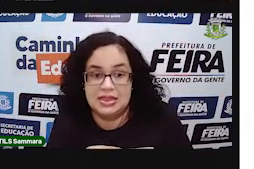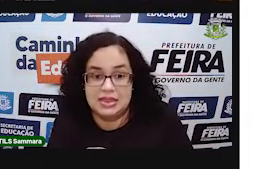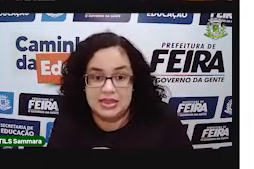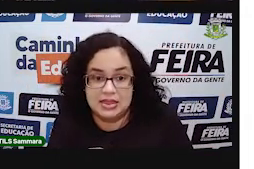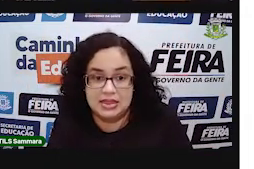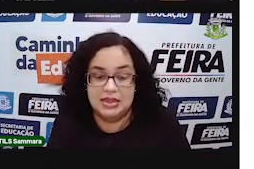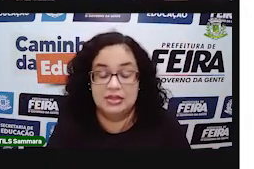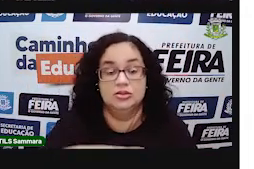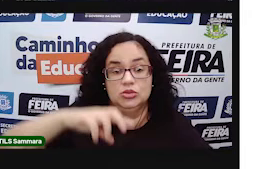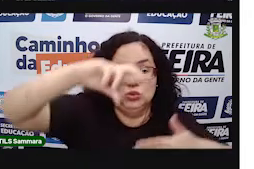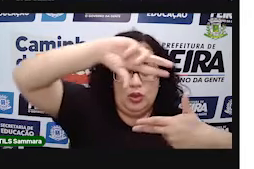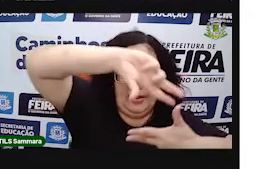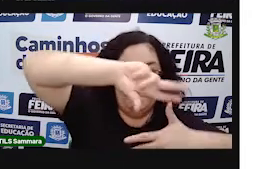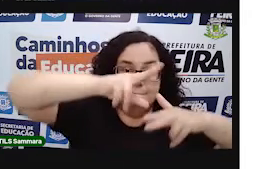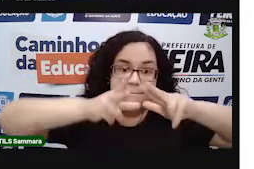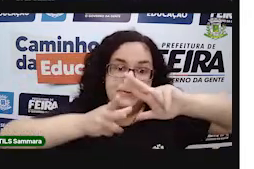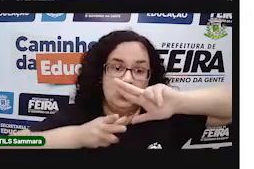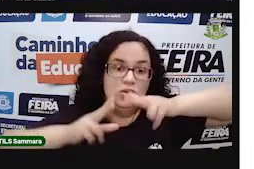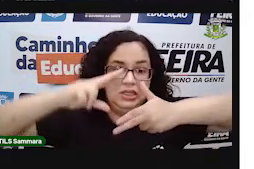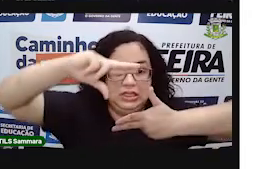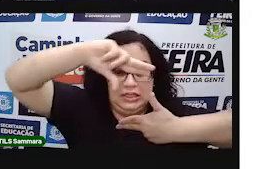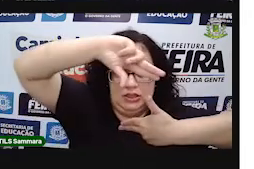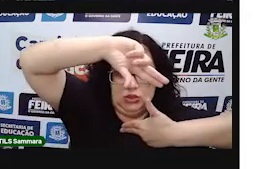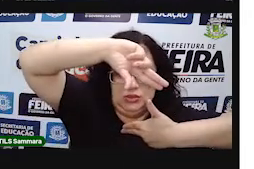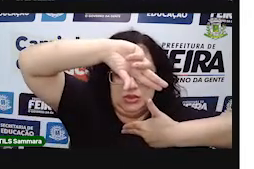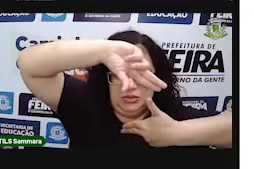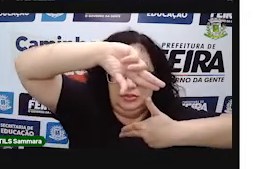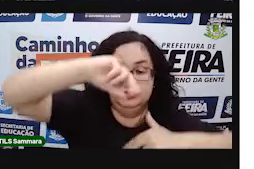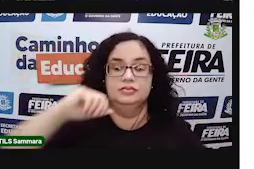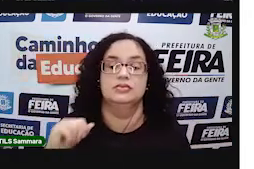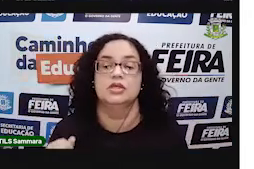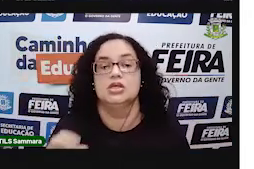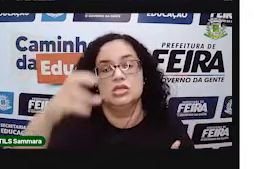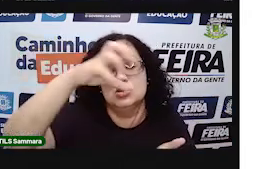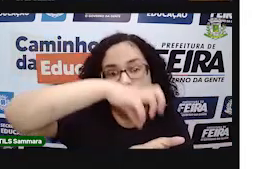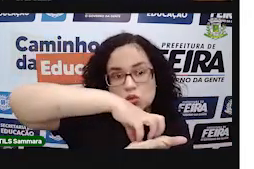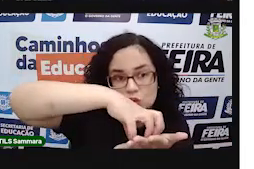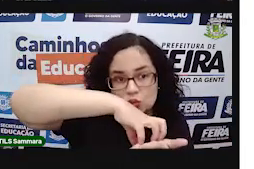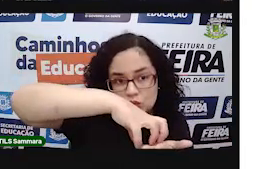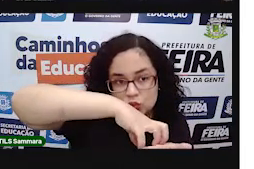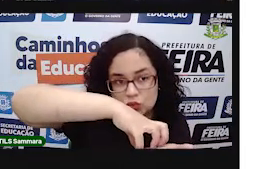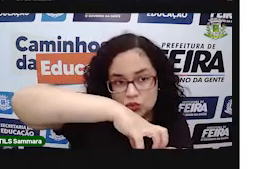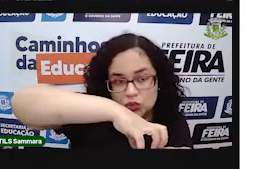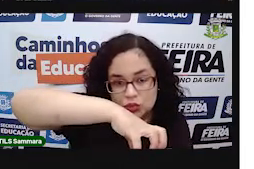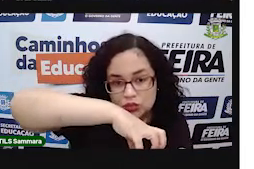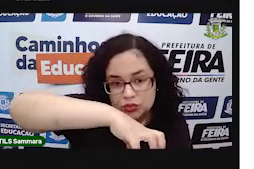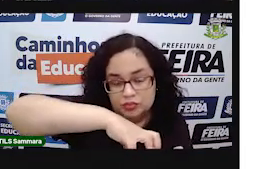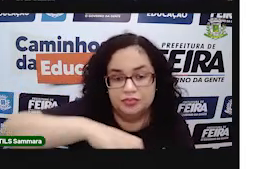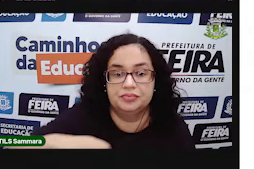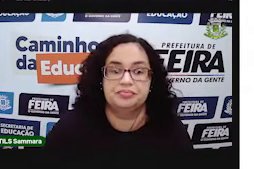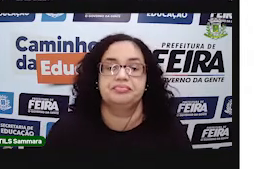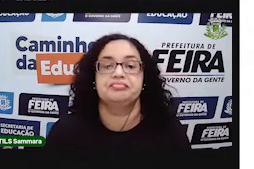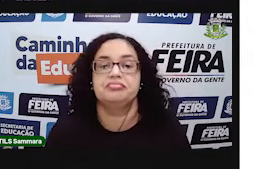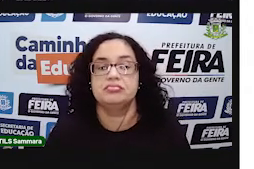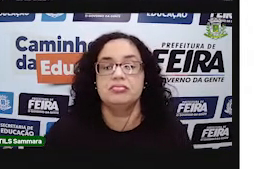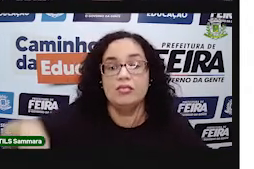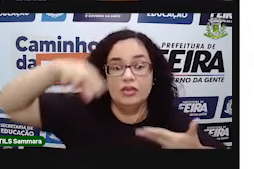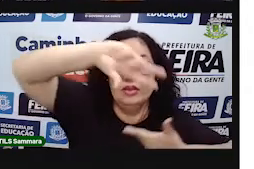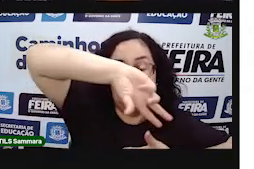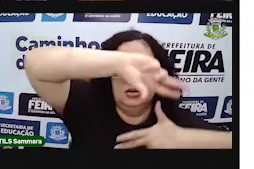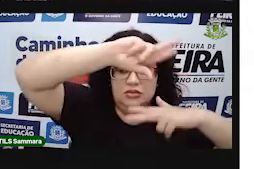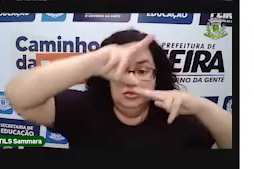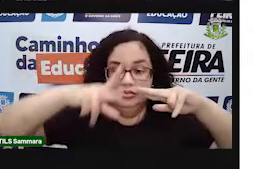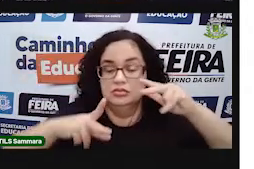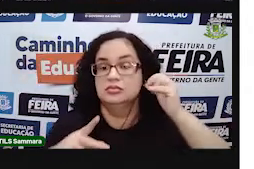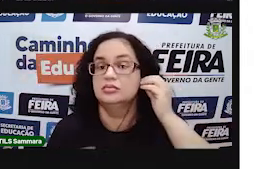os poliedros, que são aqueles sólidos geométricos, né? Que todas